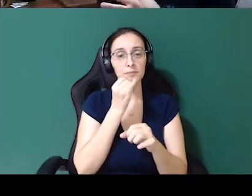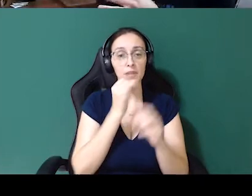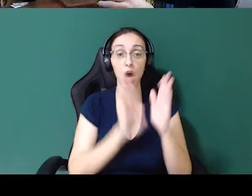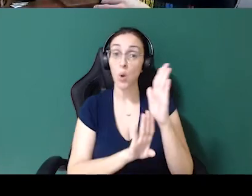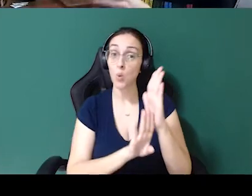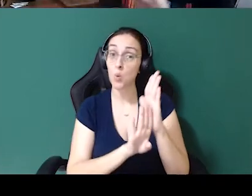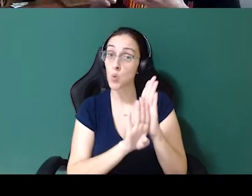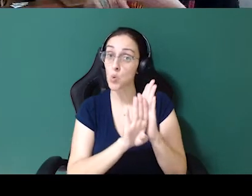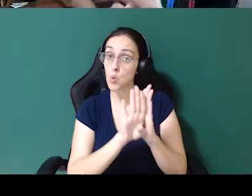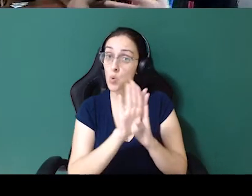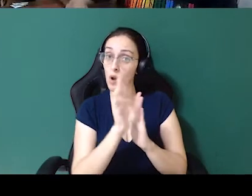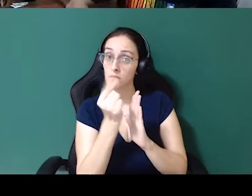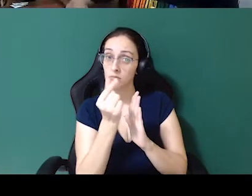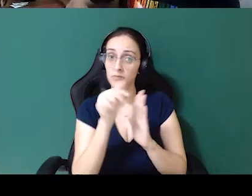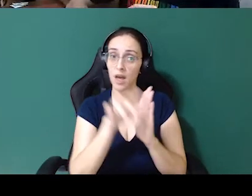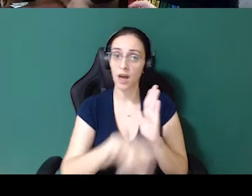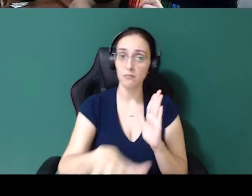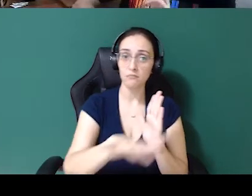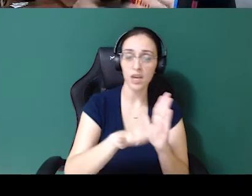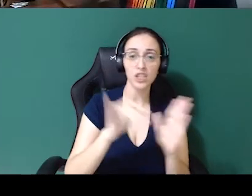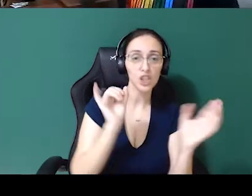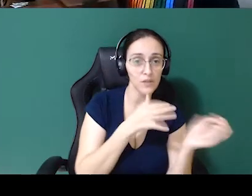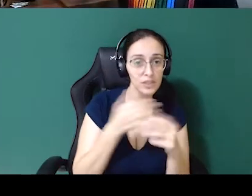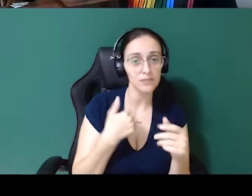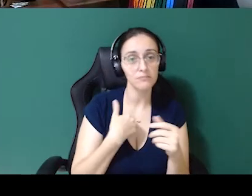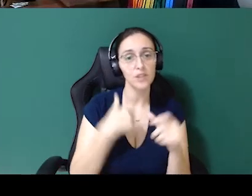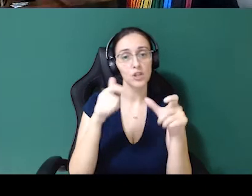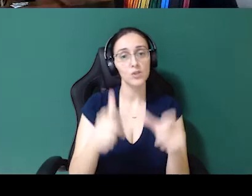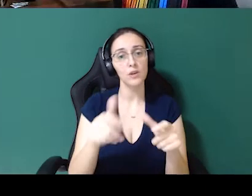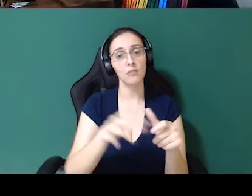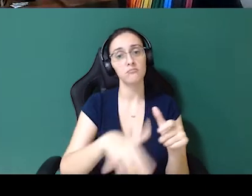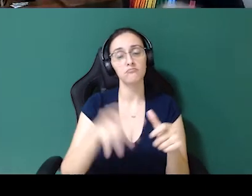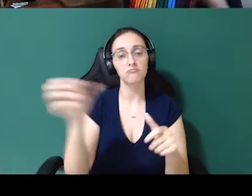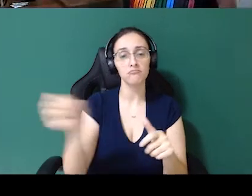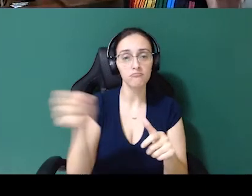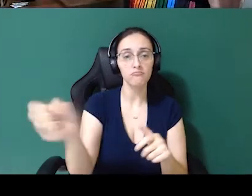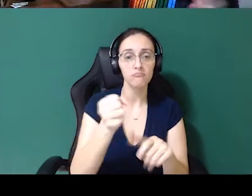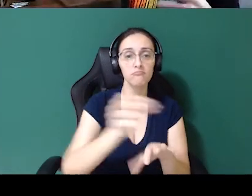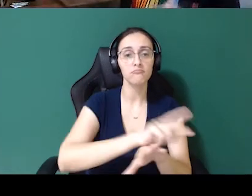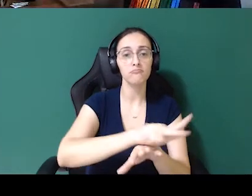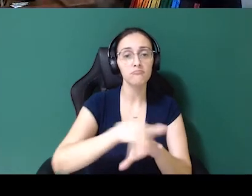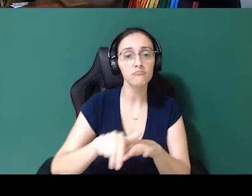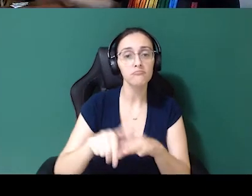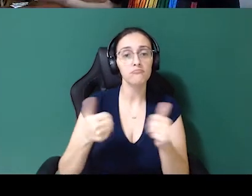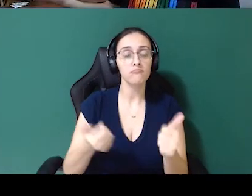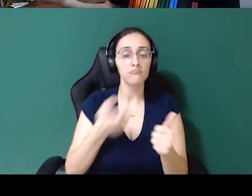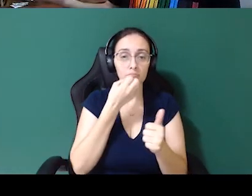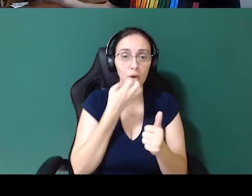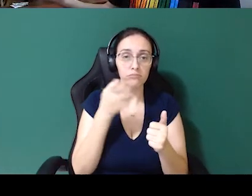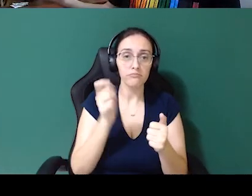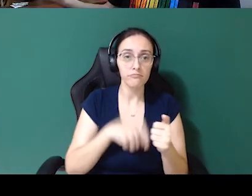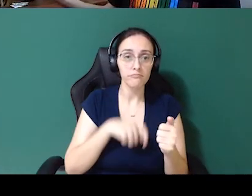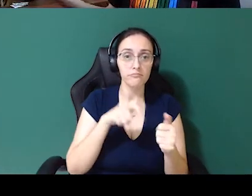receita foi medido, ambiente mais propenso à inovação, lugares onde tem mais diversidade e inclusão são lugares mais propensos